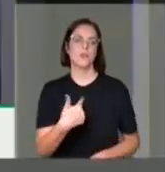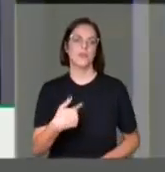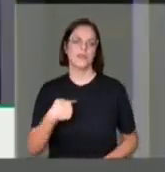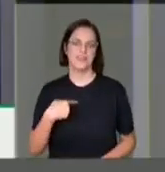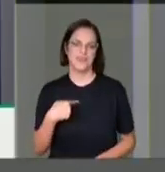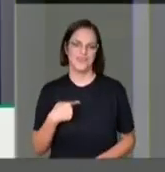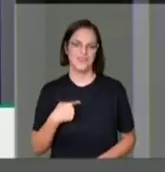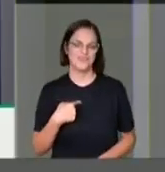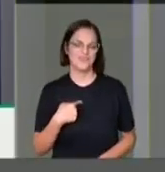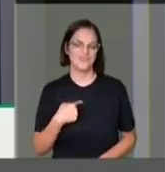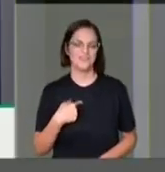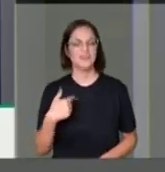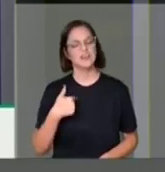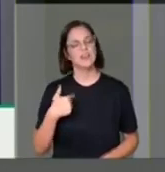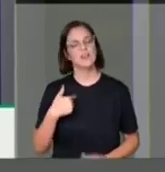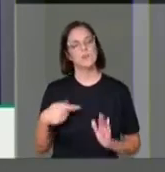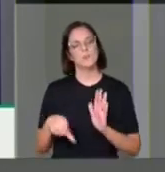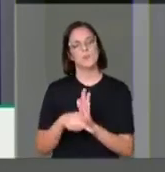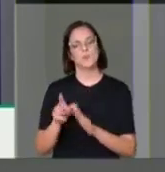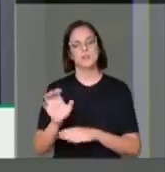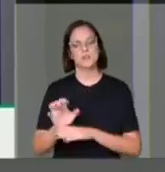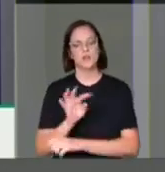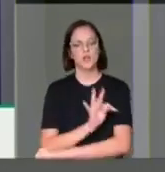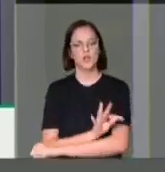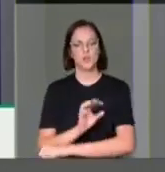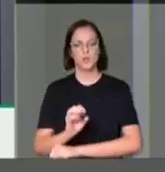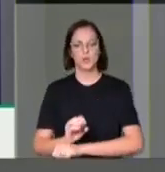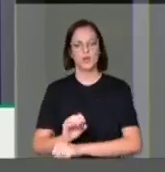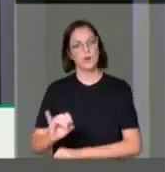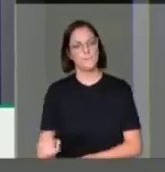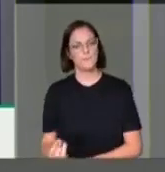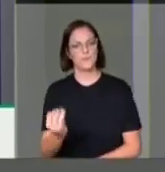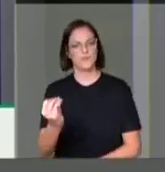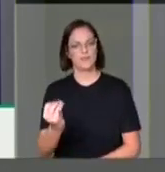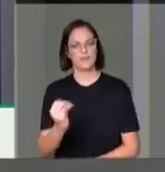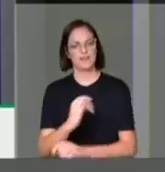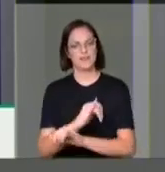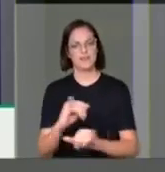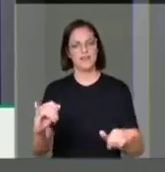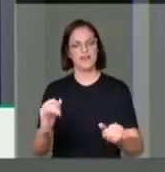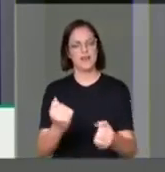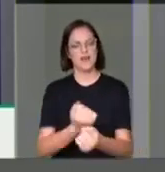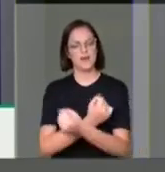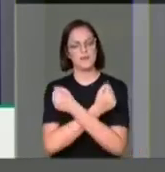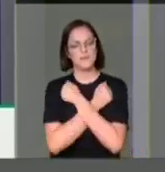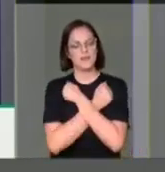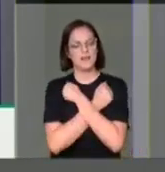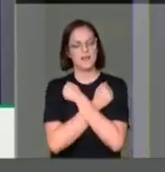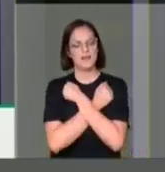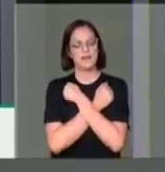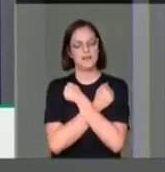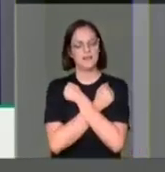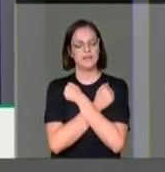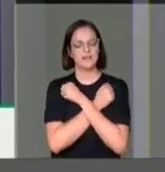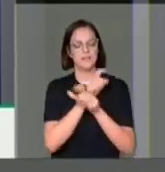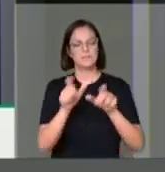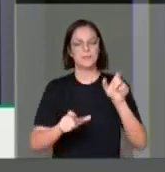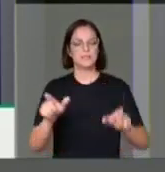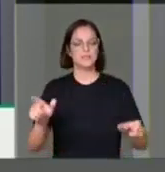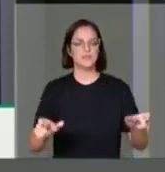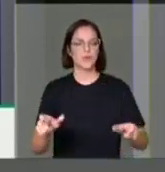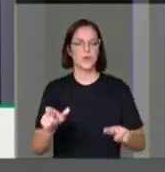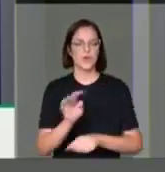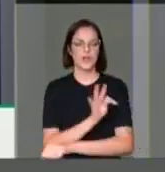eu que venho do Tocantins e aproveito para mandar um abraço a todos os tocantinenses que me deu